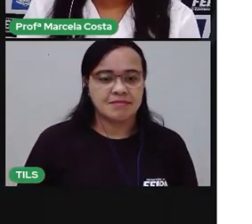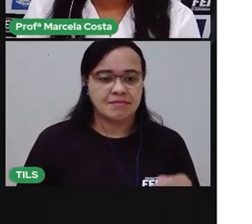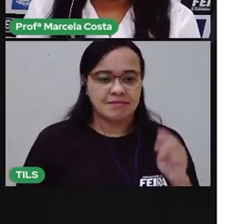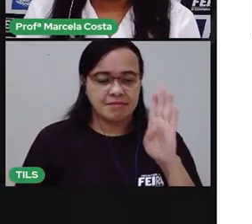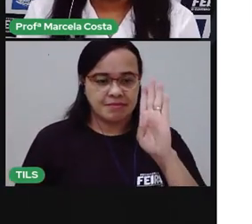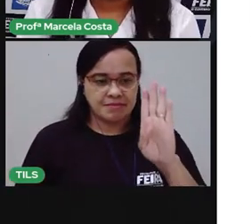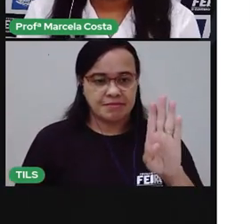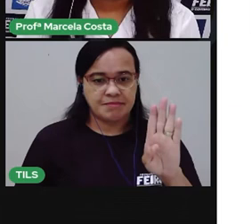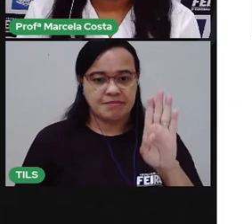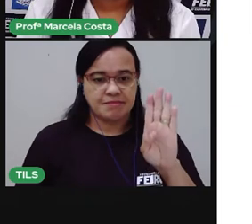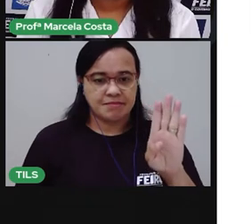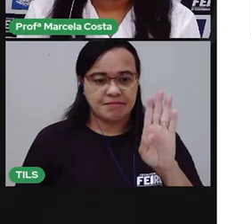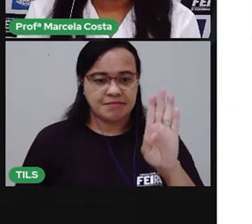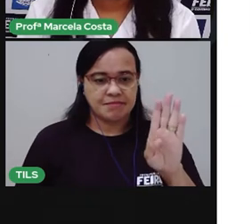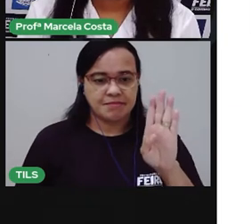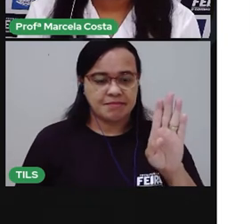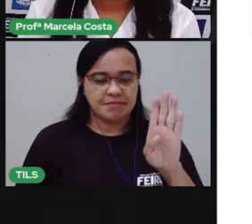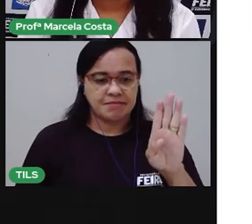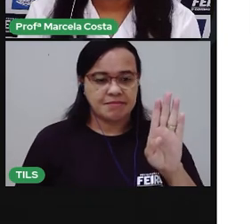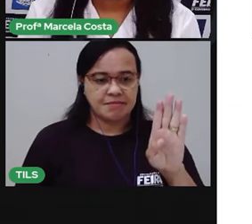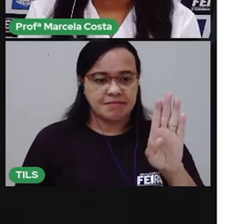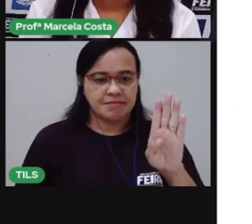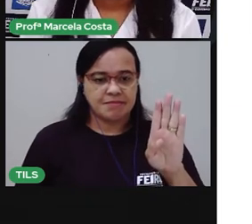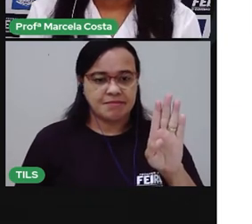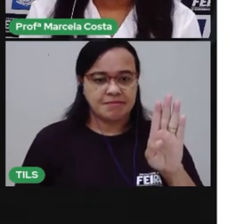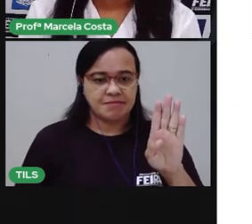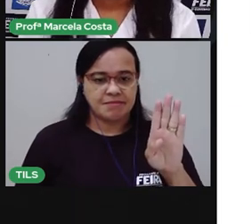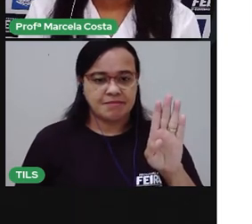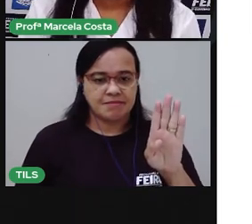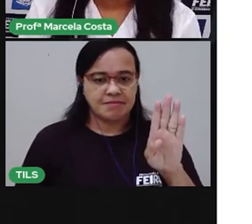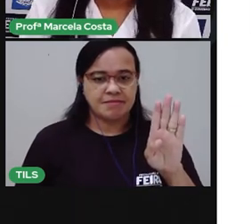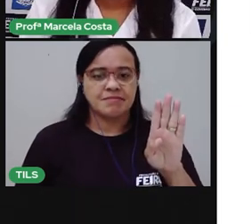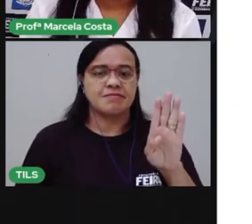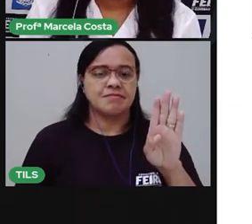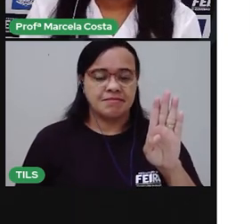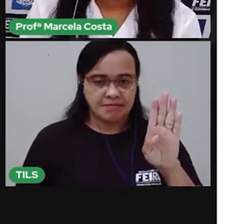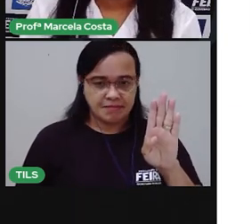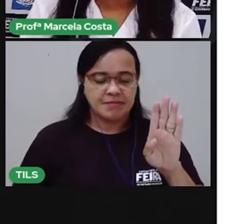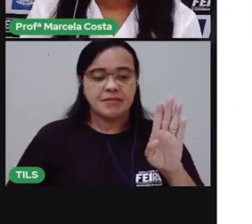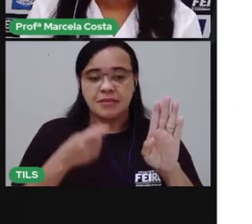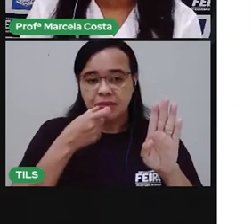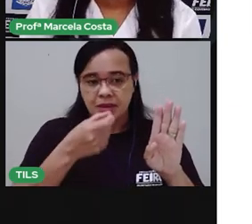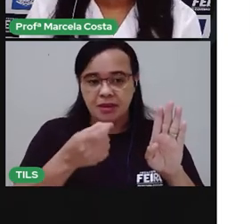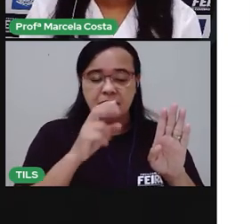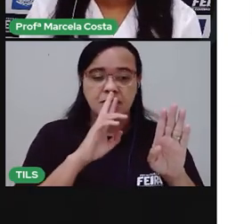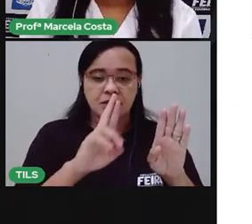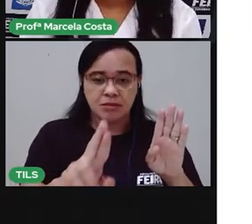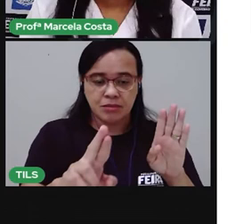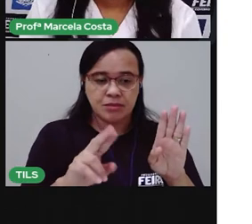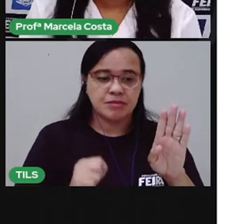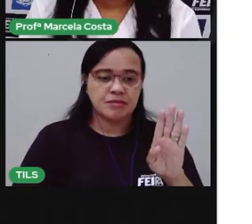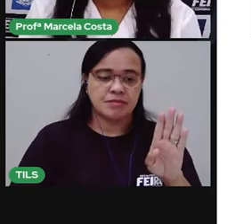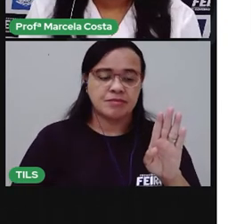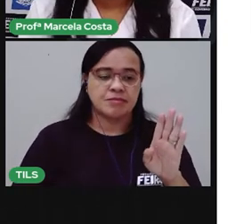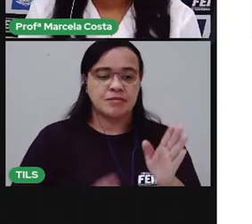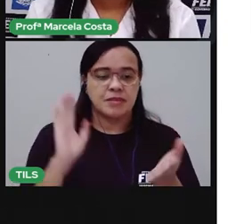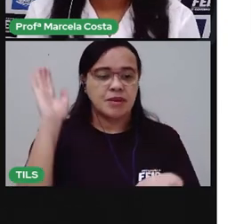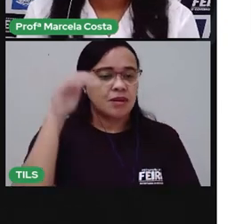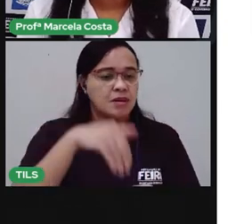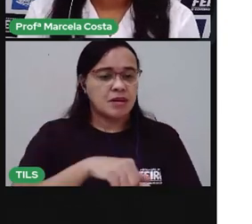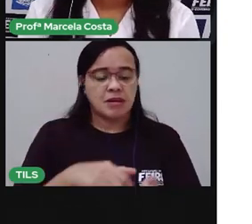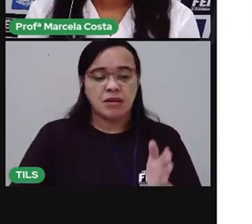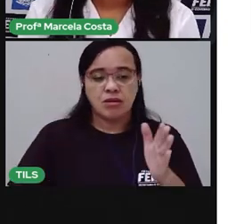Letra B. Traz o B aqui pra esse espaço. E a última letra?